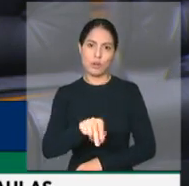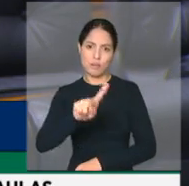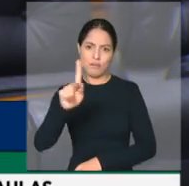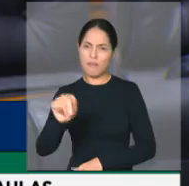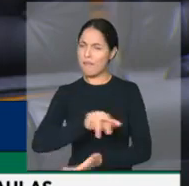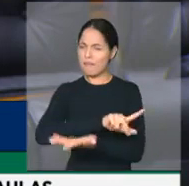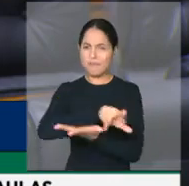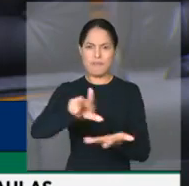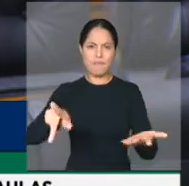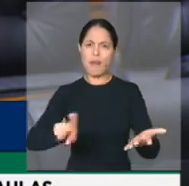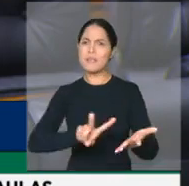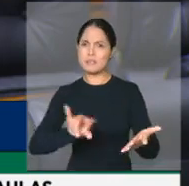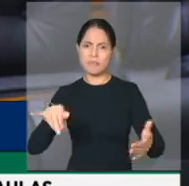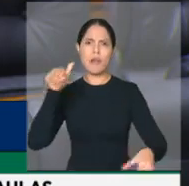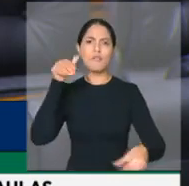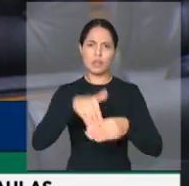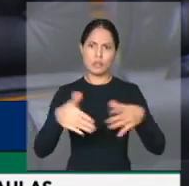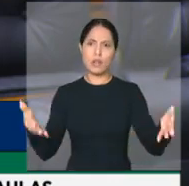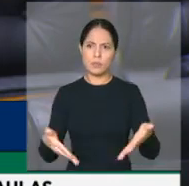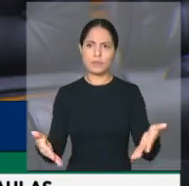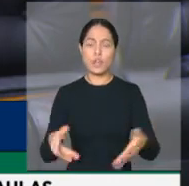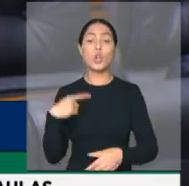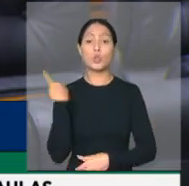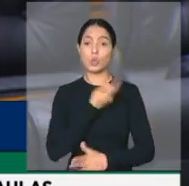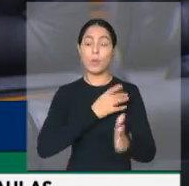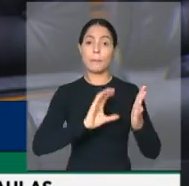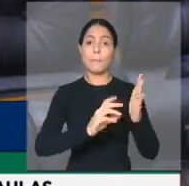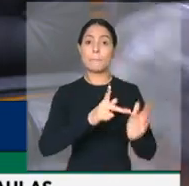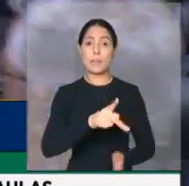outras que votaremos nessa noite. O voto do PSB é sim, presidente.